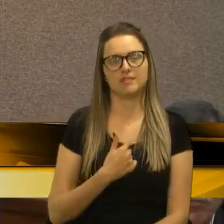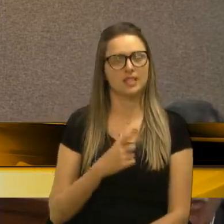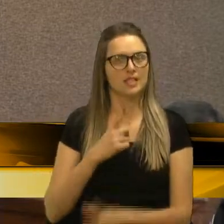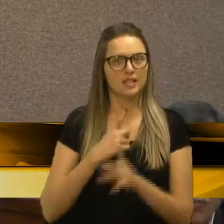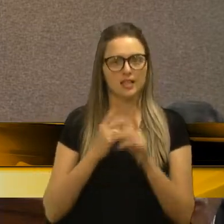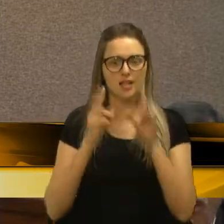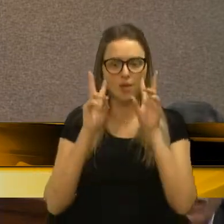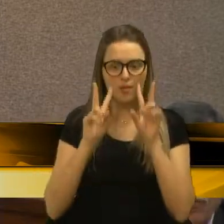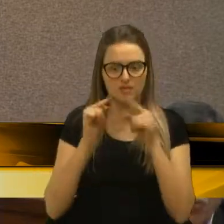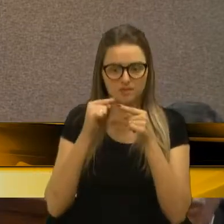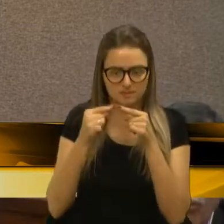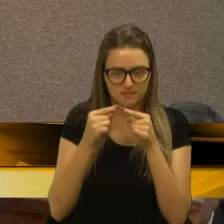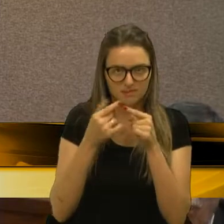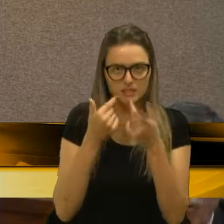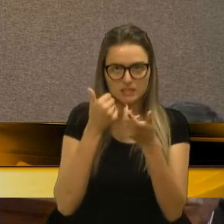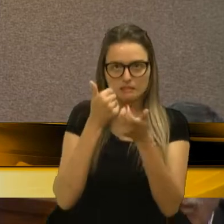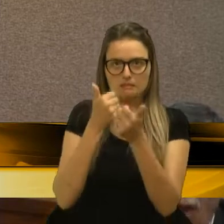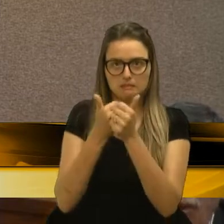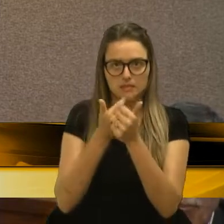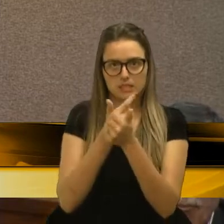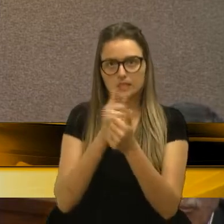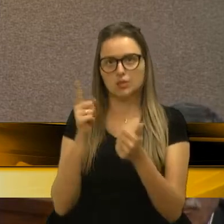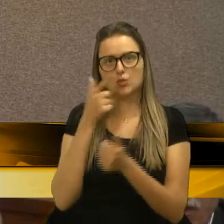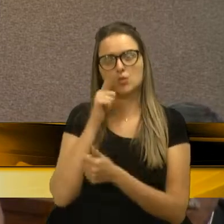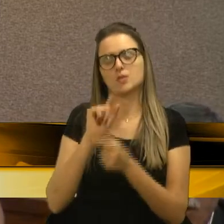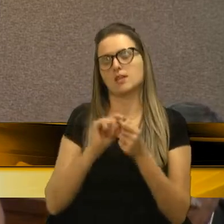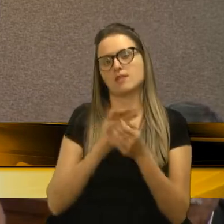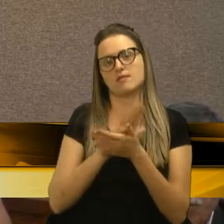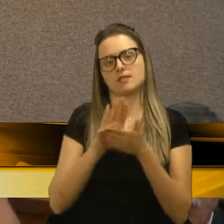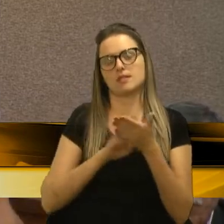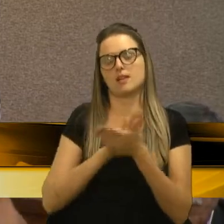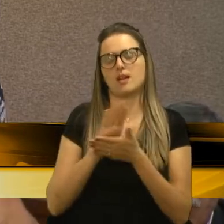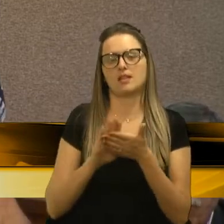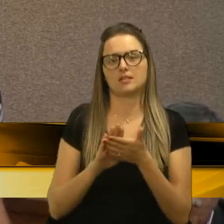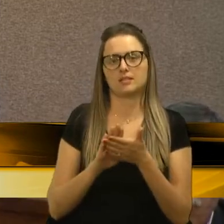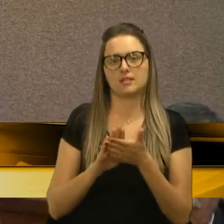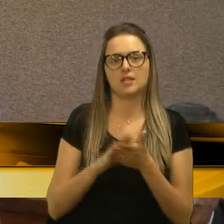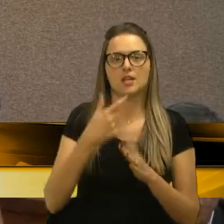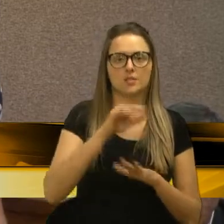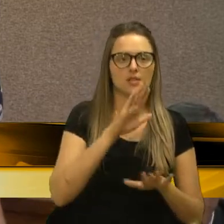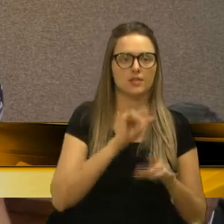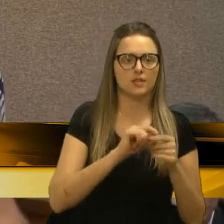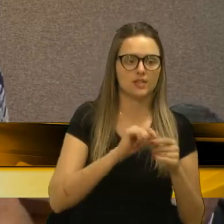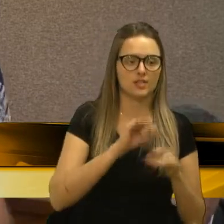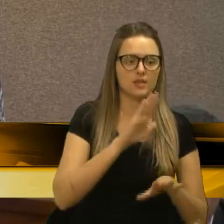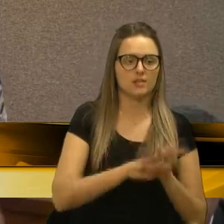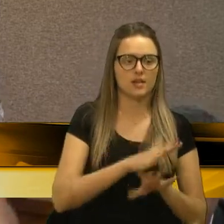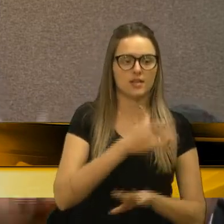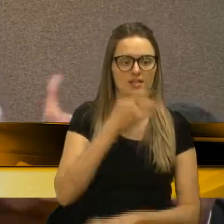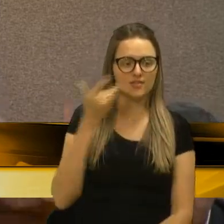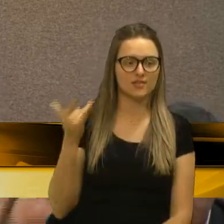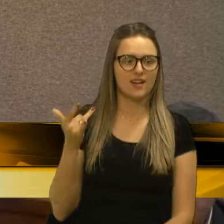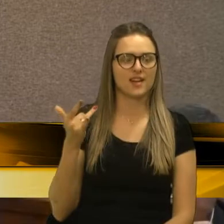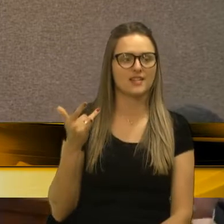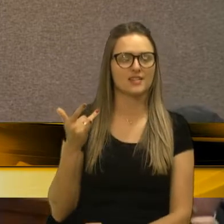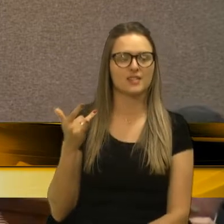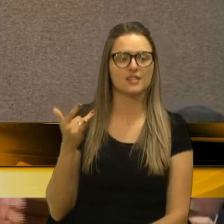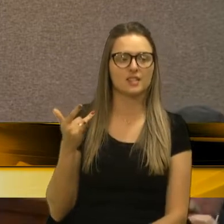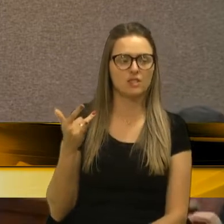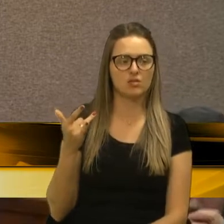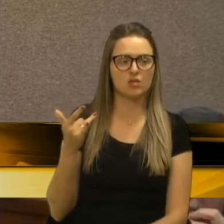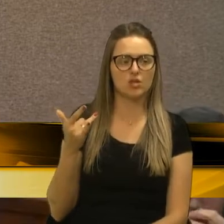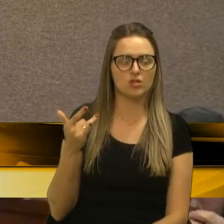curtíssima, muito curtíssima mesmo. Em vez de facilitar, como eu já falei, então, as licenças de